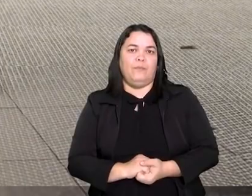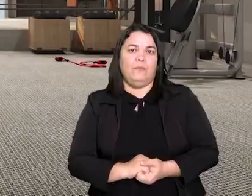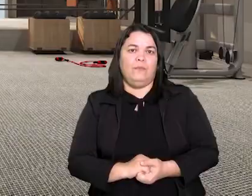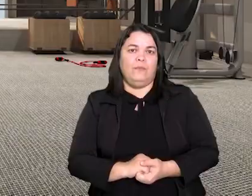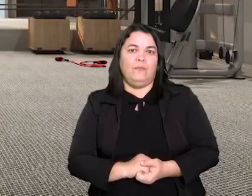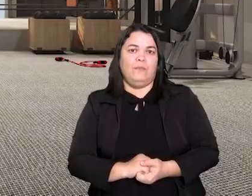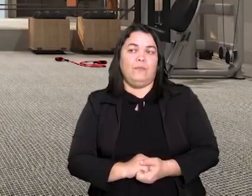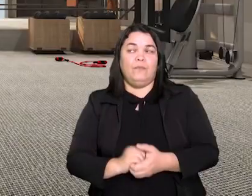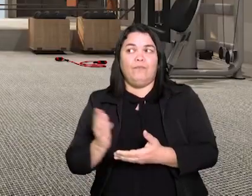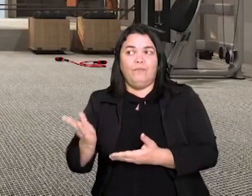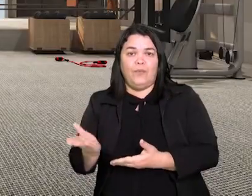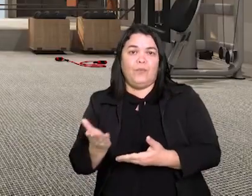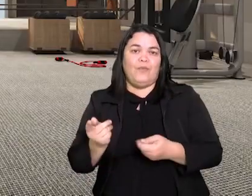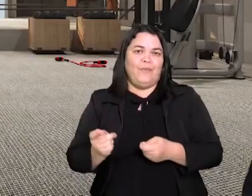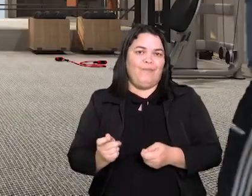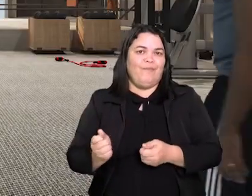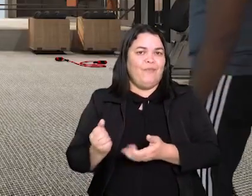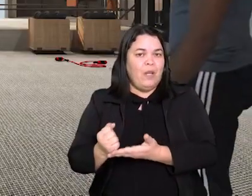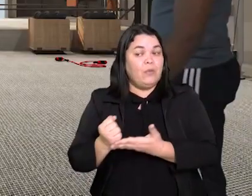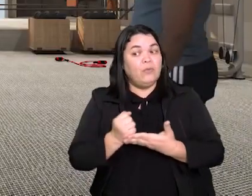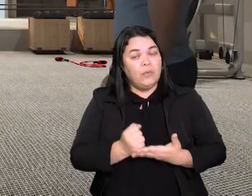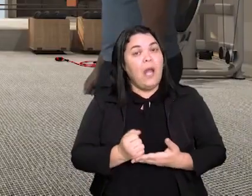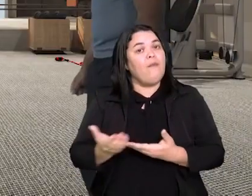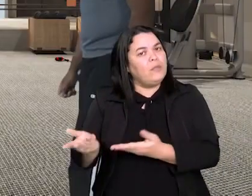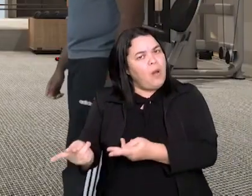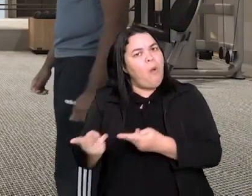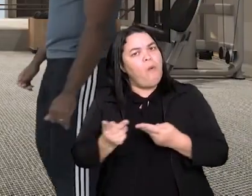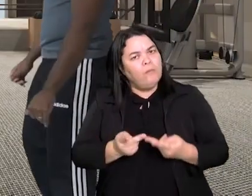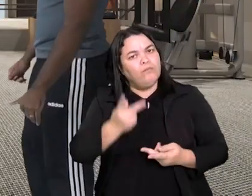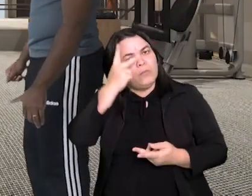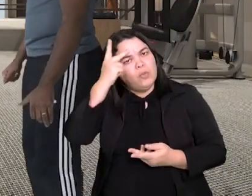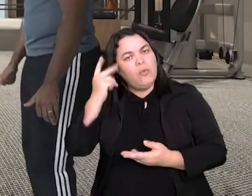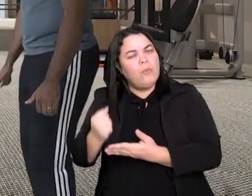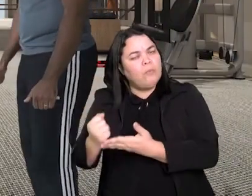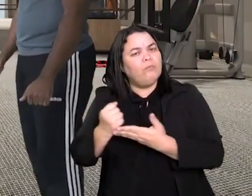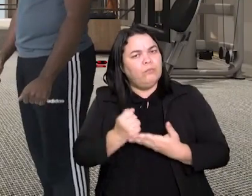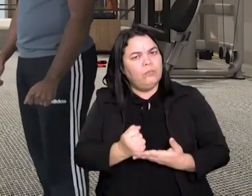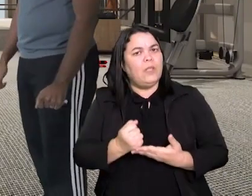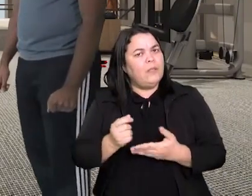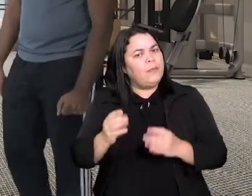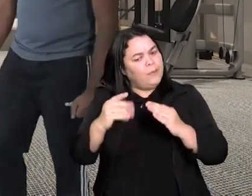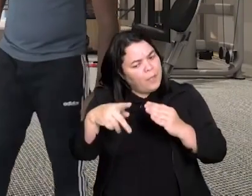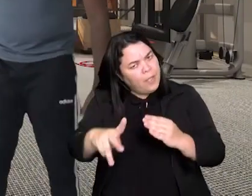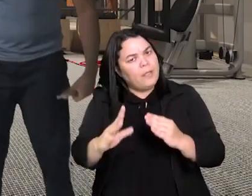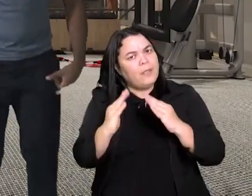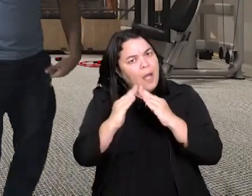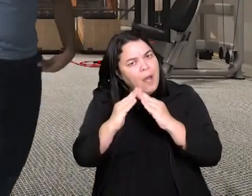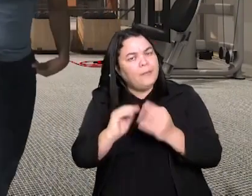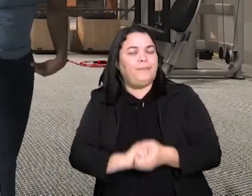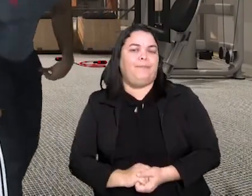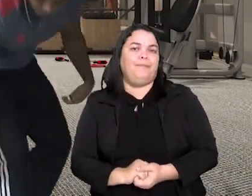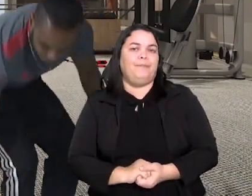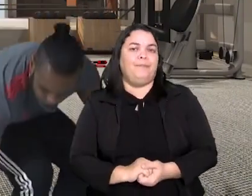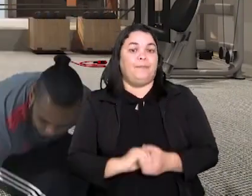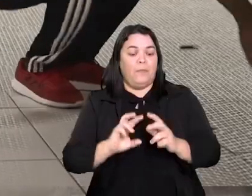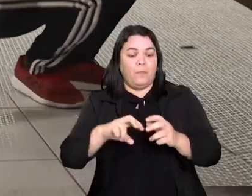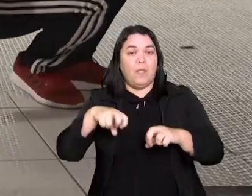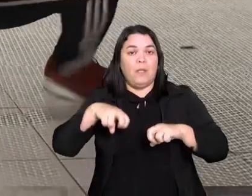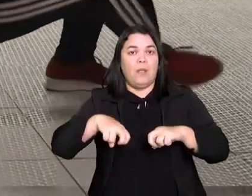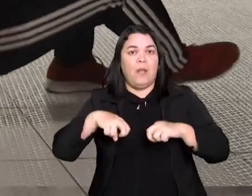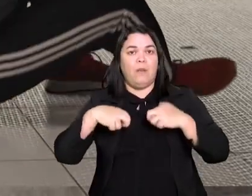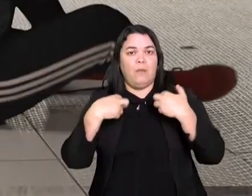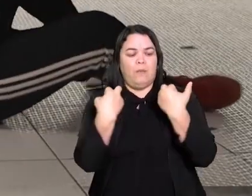o professor Wallace vai me ajudar então vocês convidem alguém para participar com vocês vamos começar a atividade sentados de costas